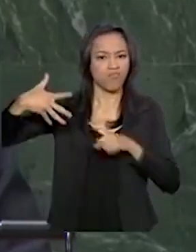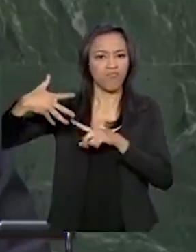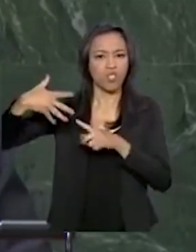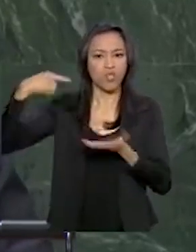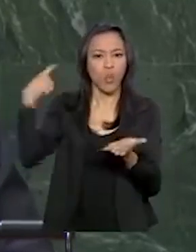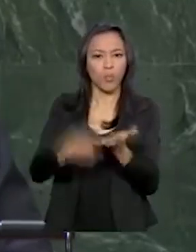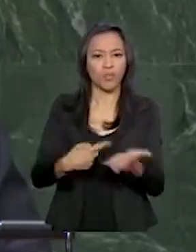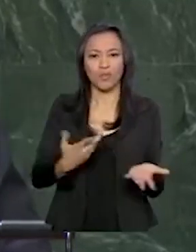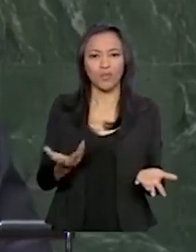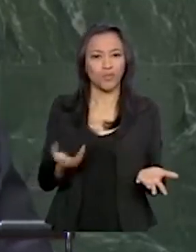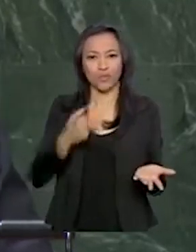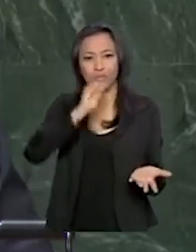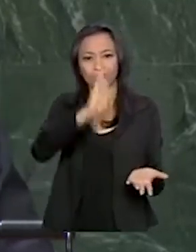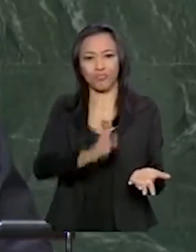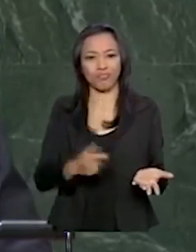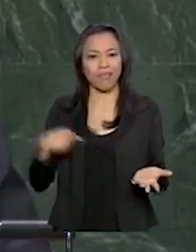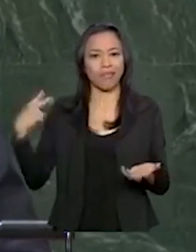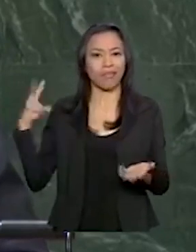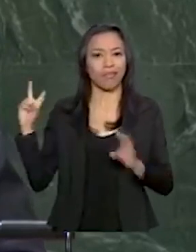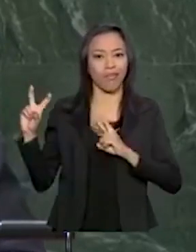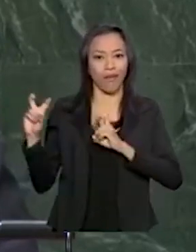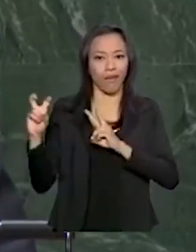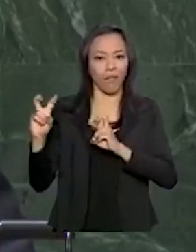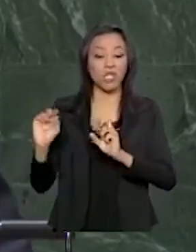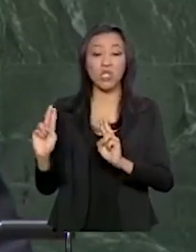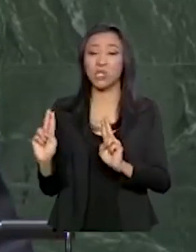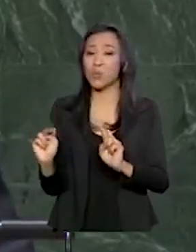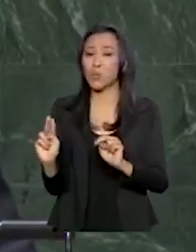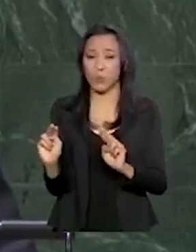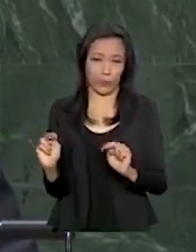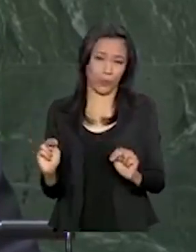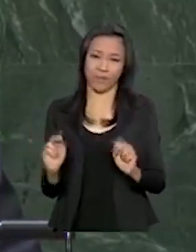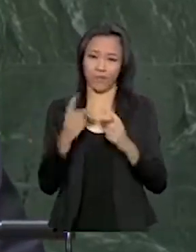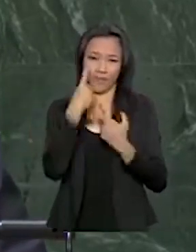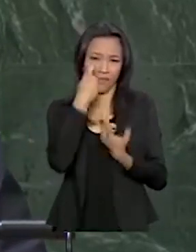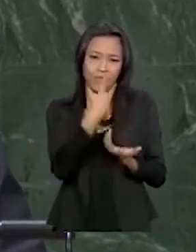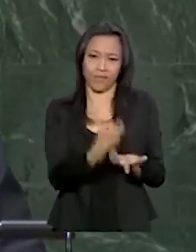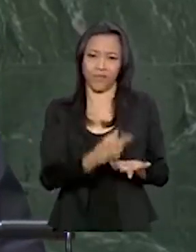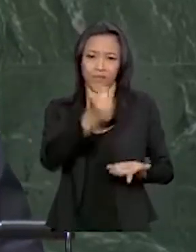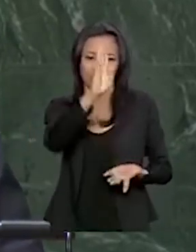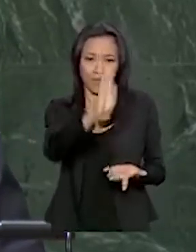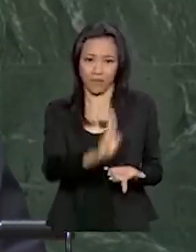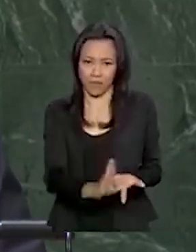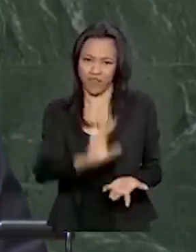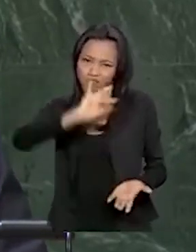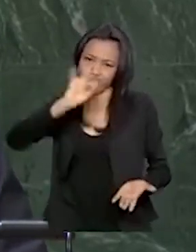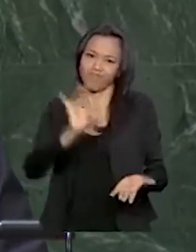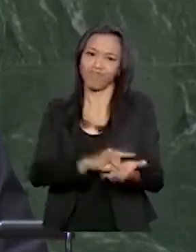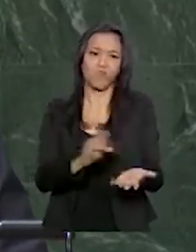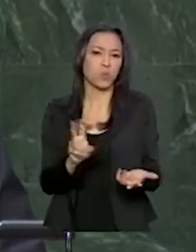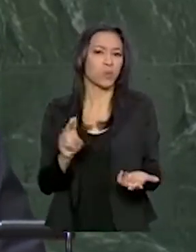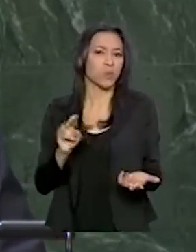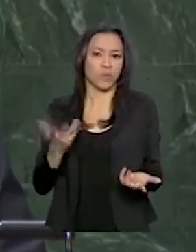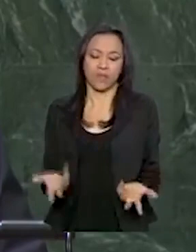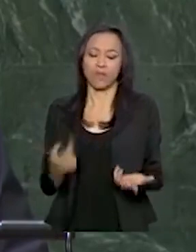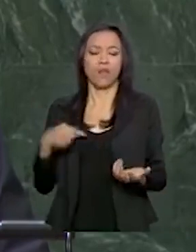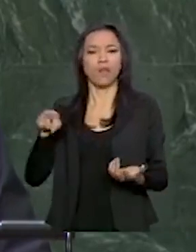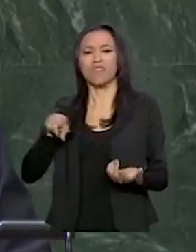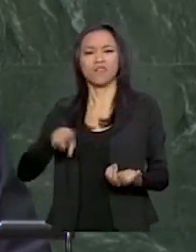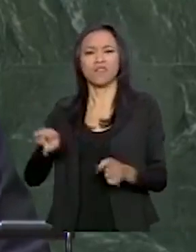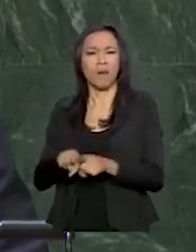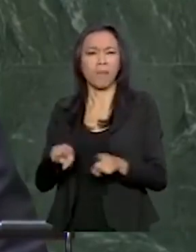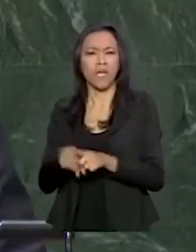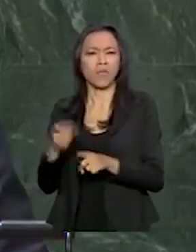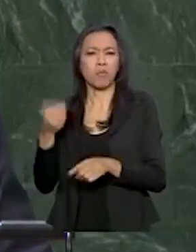com temas que nunca atenderam aos reais interesses do Brasil, nem contribuíram para a